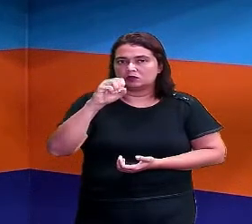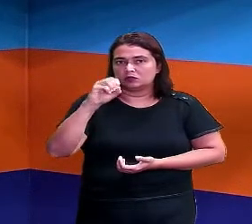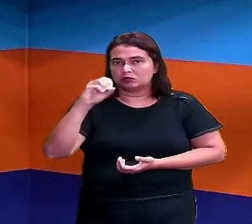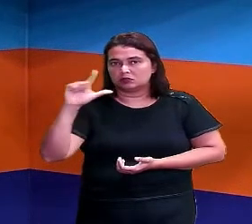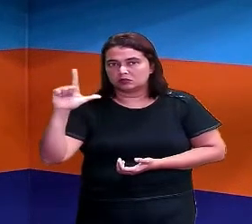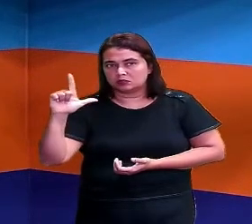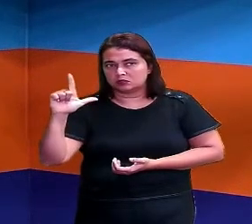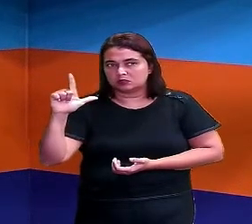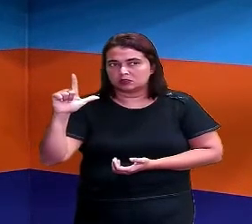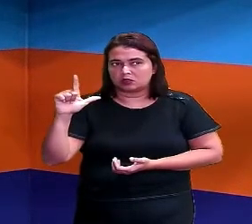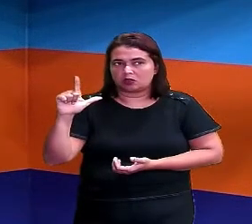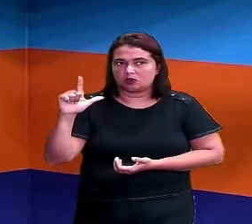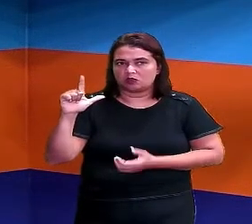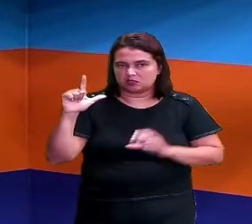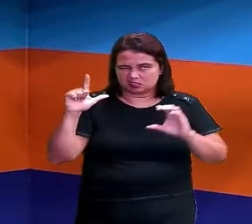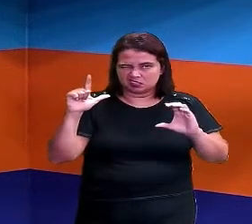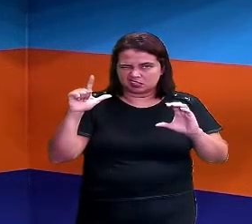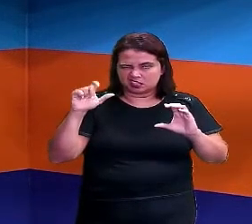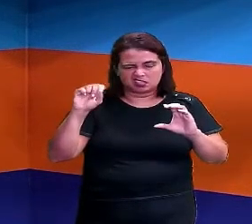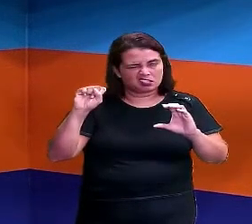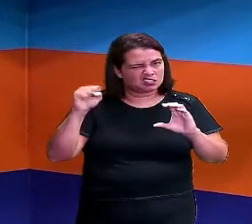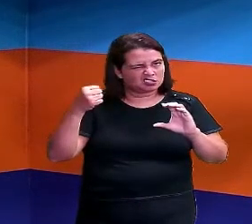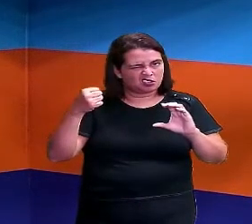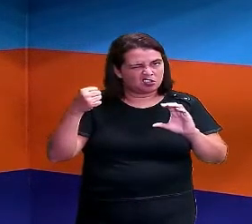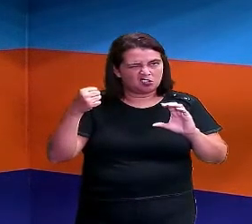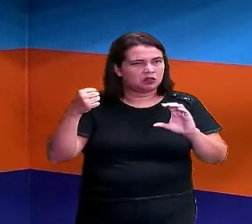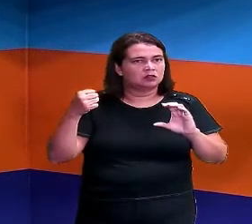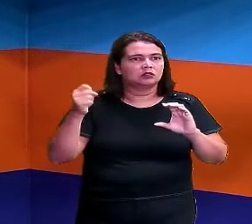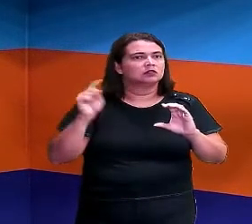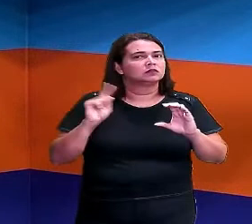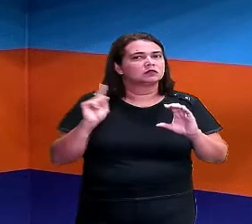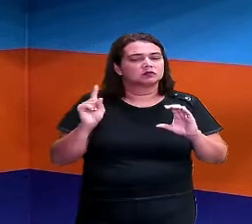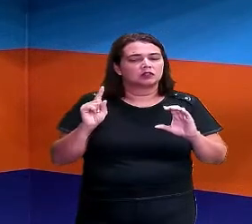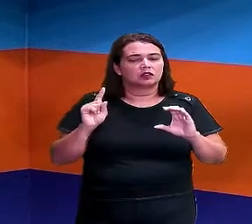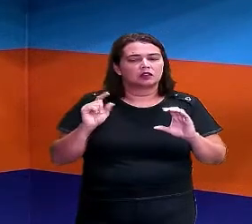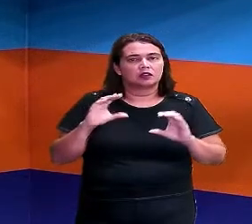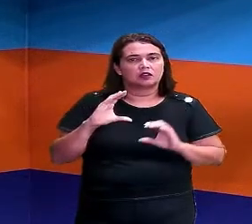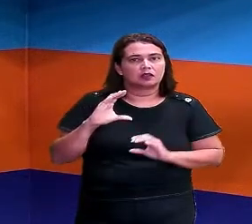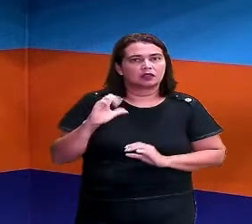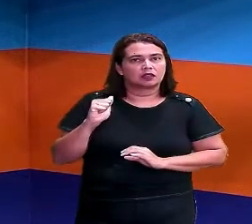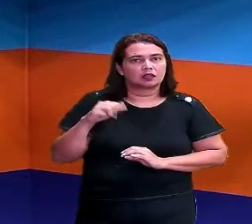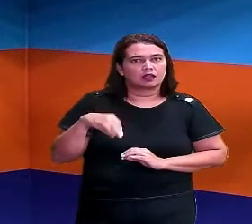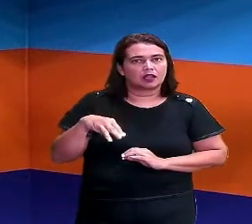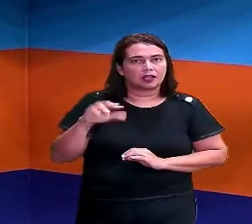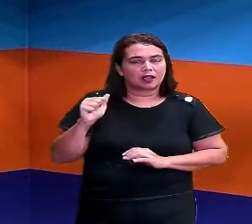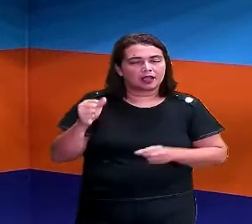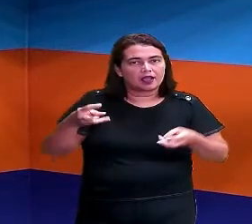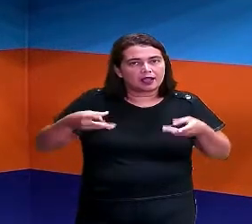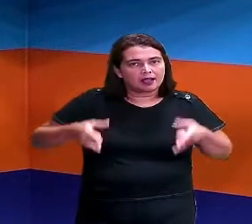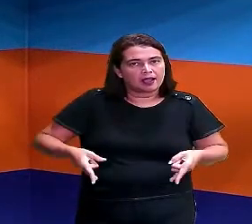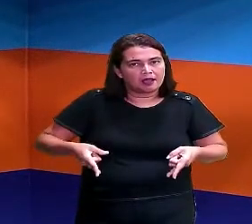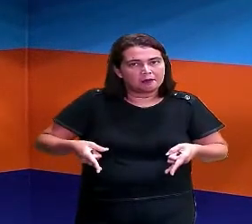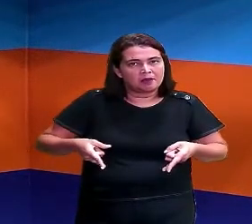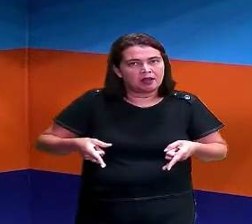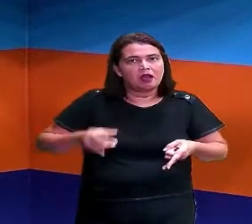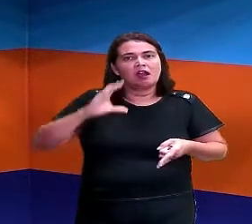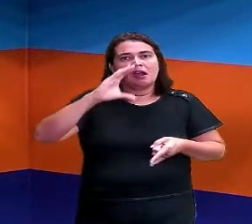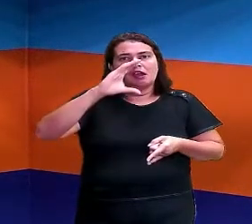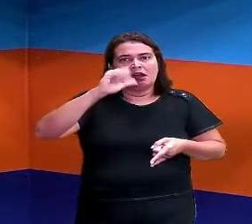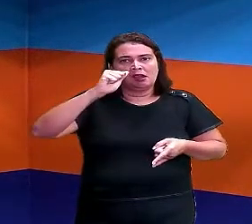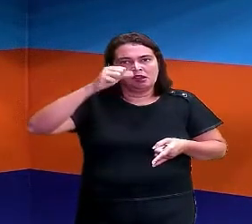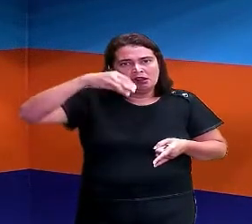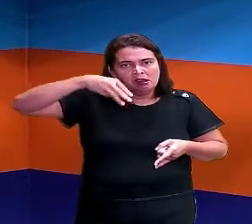com C, não, sol não. E cama, cama aqui começa,